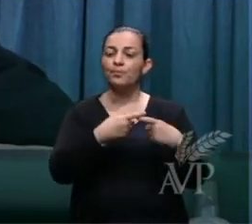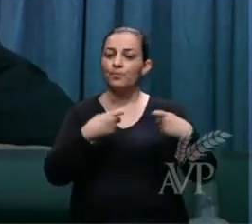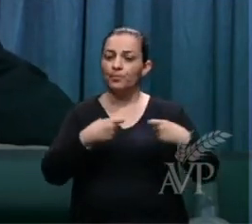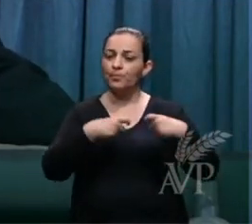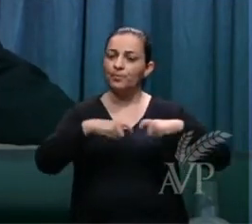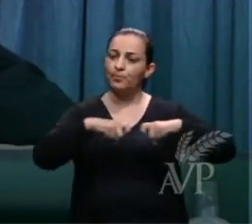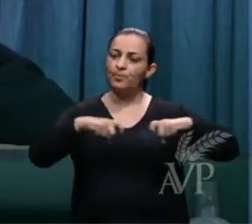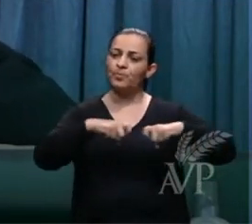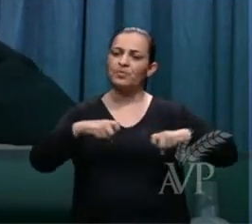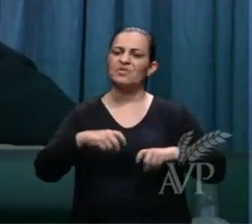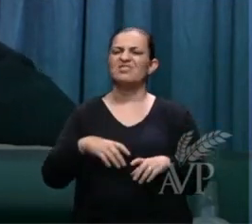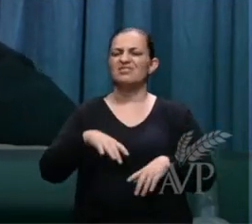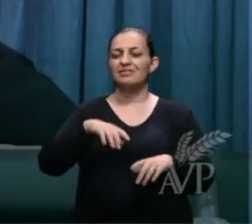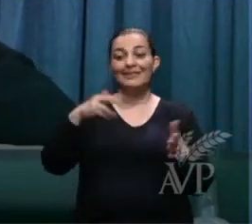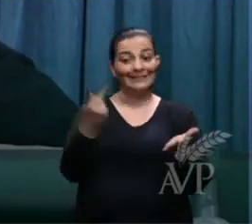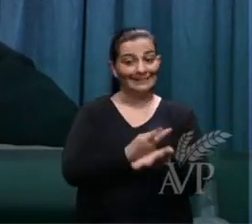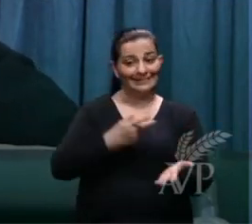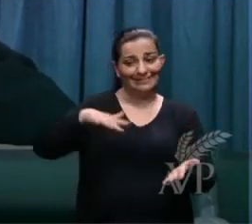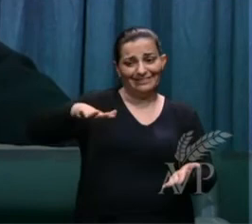bem inferior